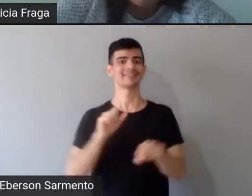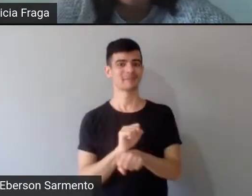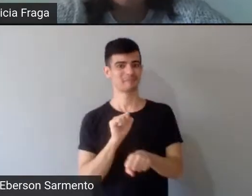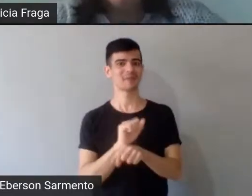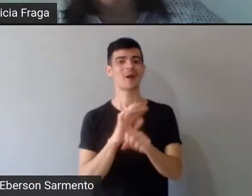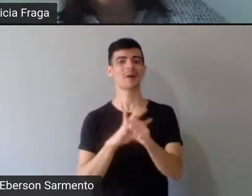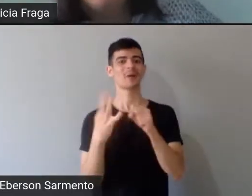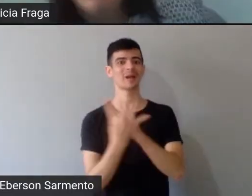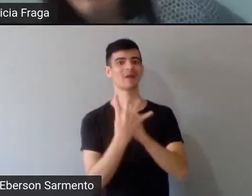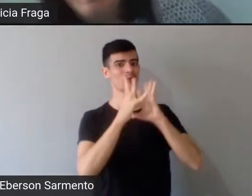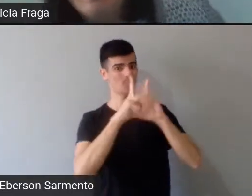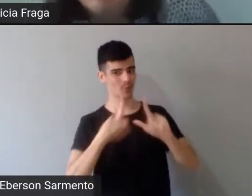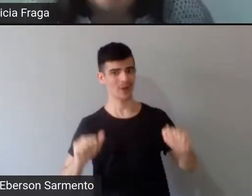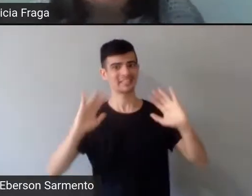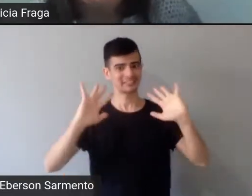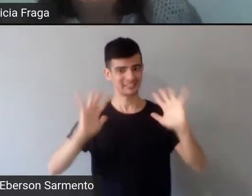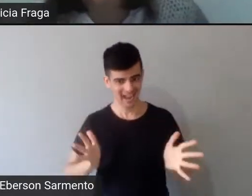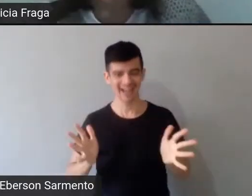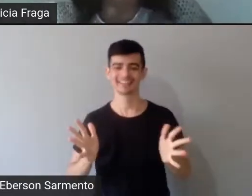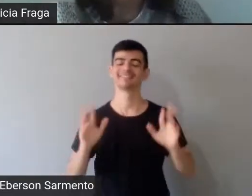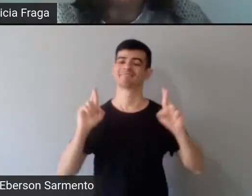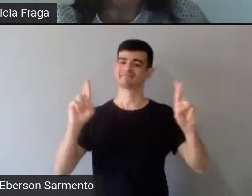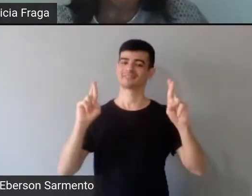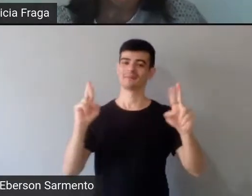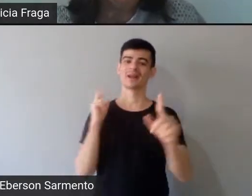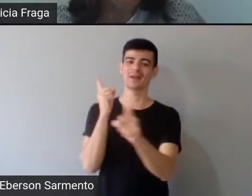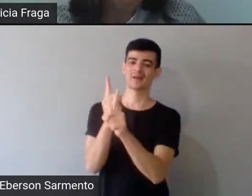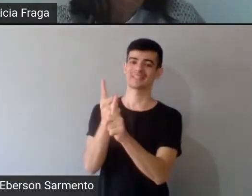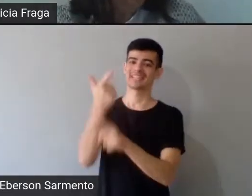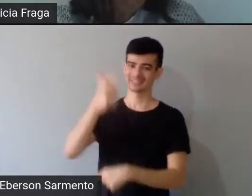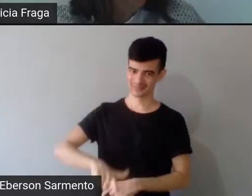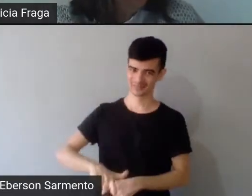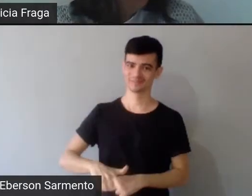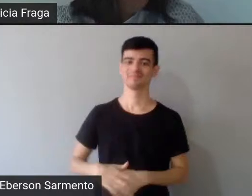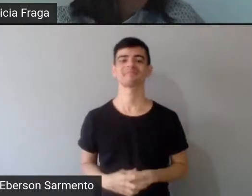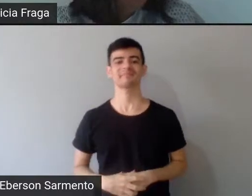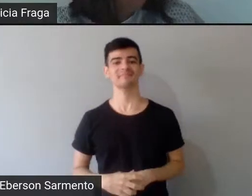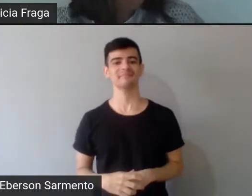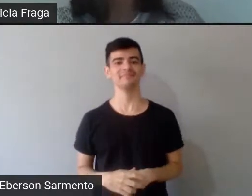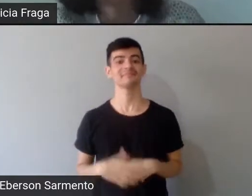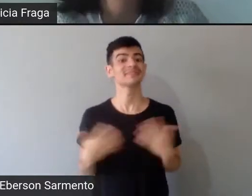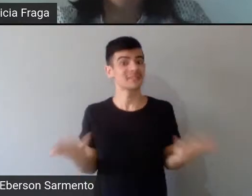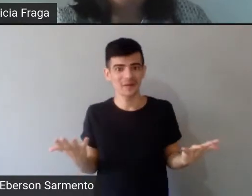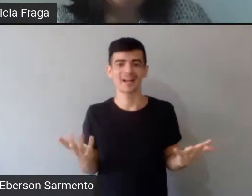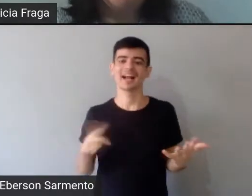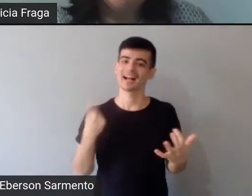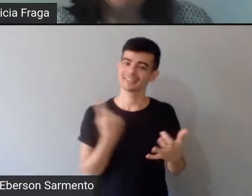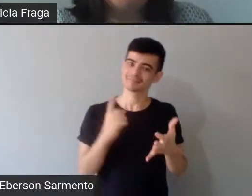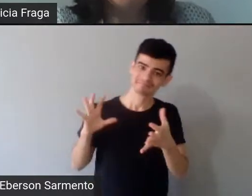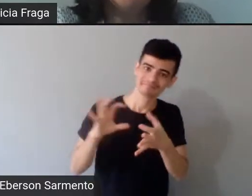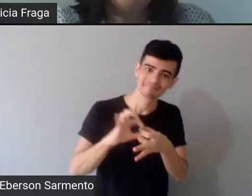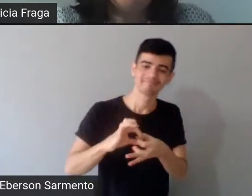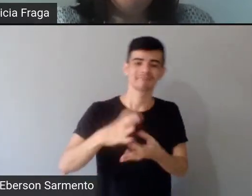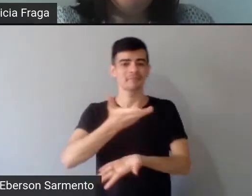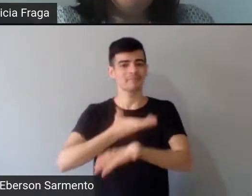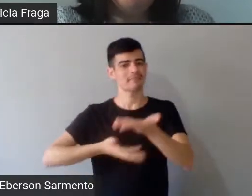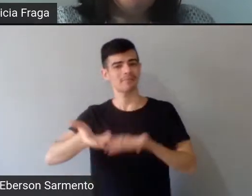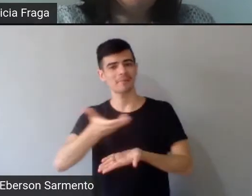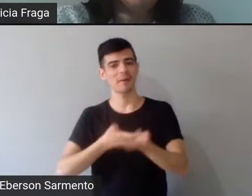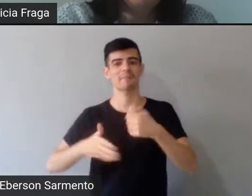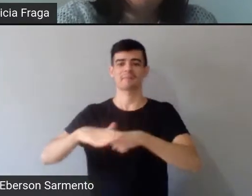espero a gente se reencontrar, e é isso, tamo aí, tamo junto e vamos trocar uma ideia, conversar,